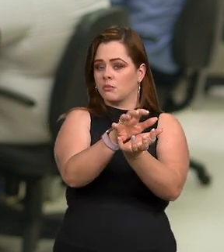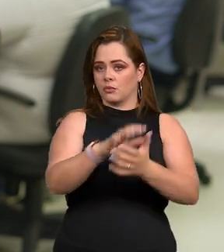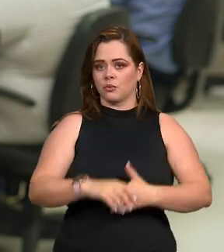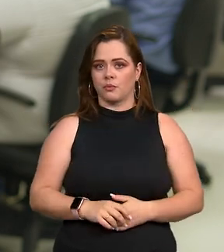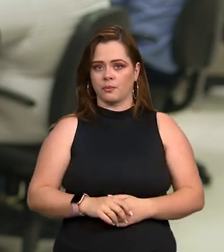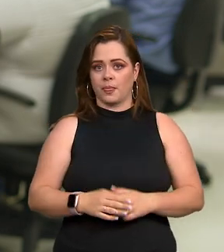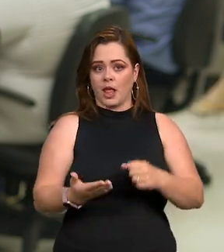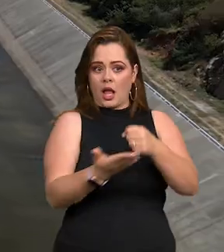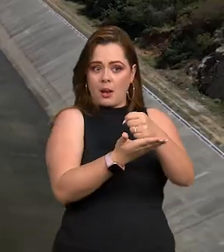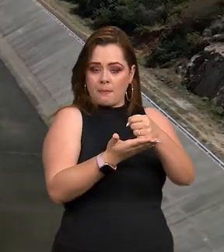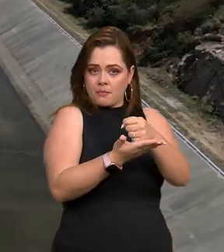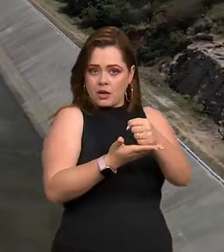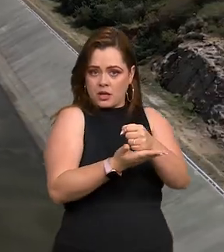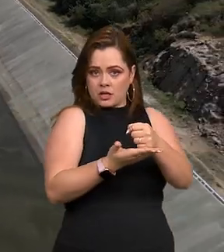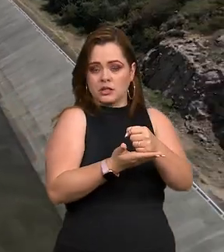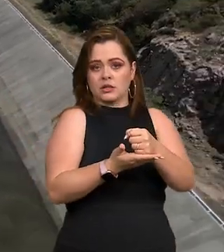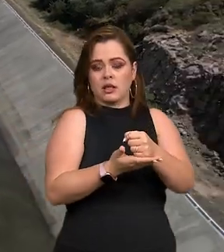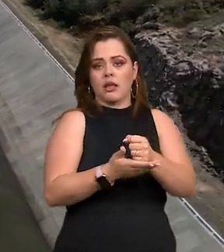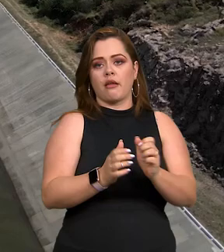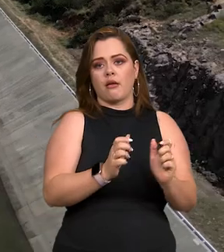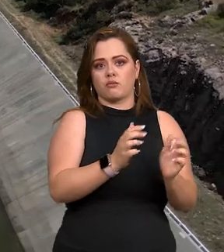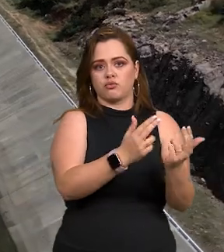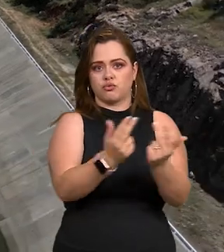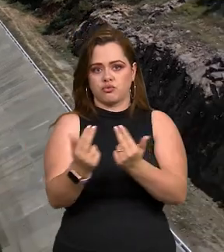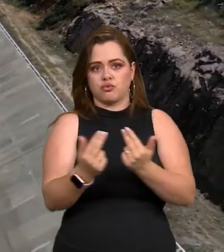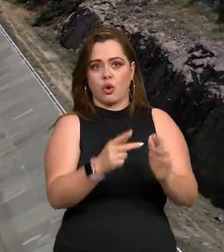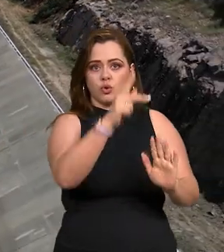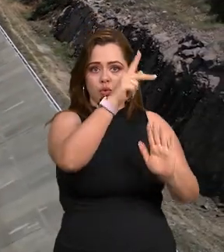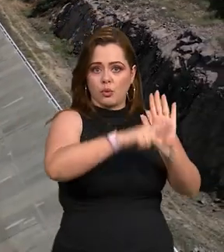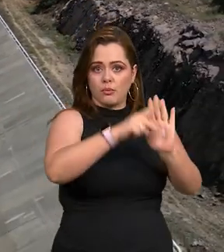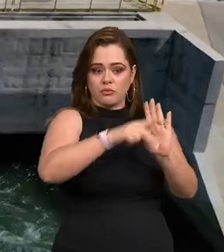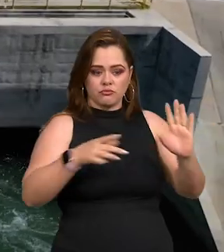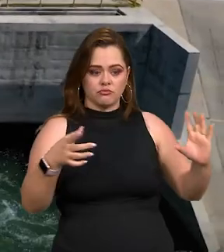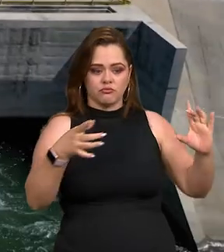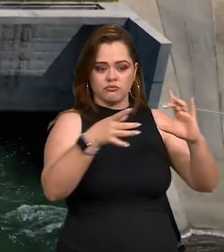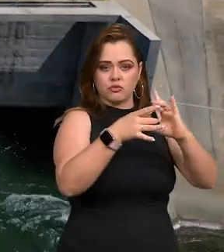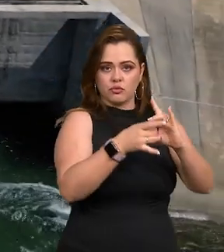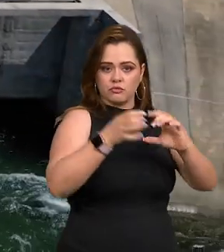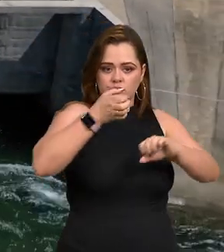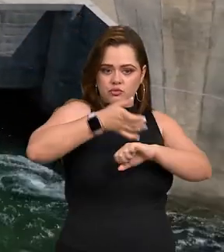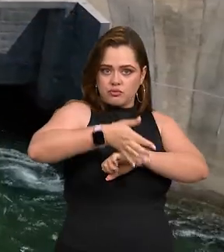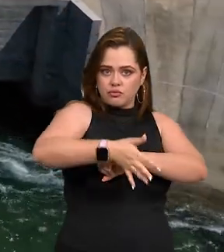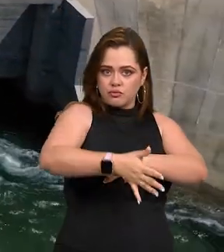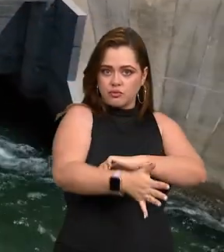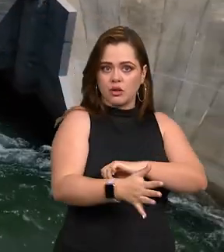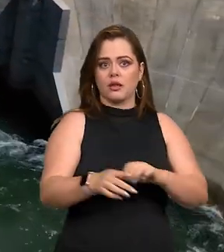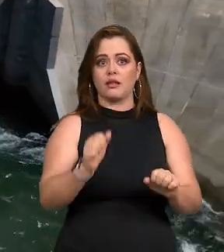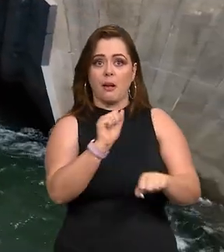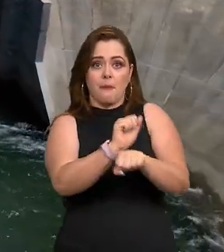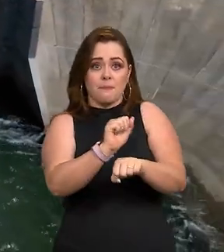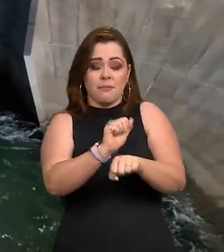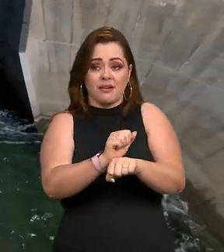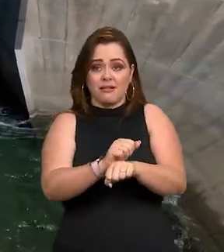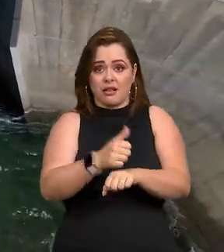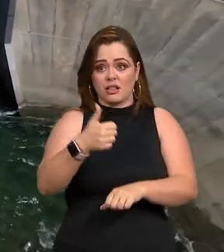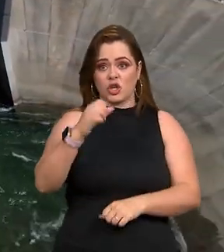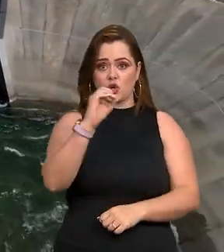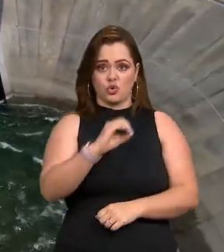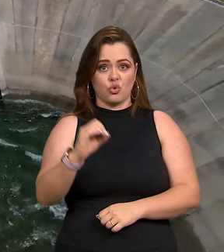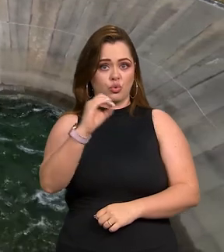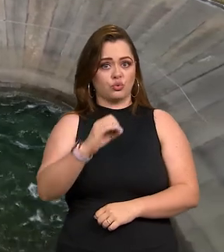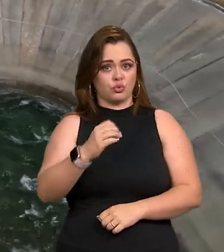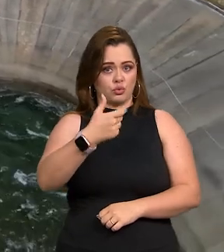Salgueiro, em Pernambuco. A estrutura faz parte do eixo norte do projeto de integração do Rio São Francisco e estava